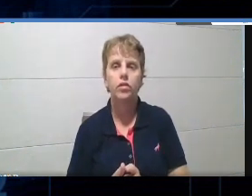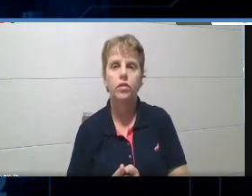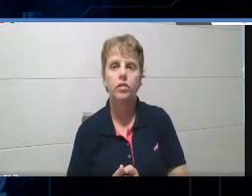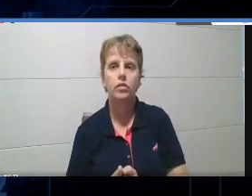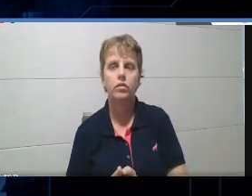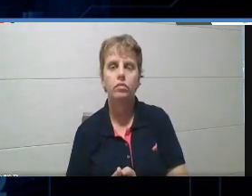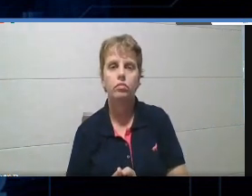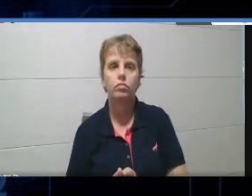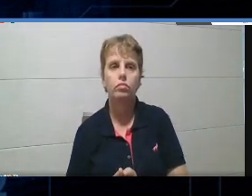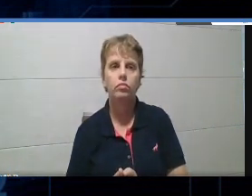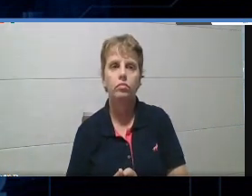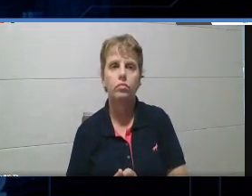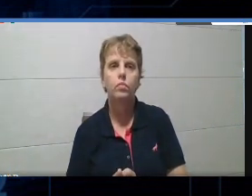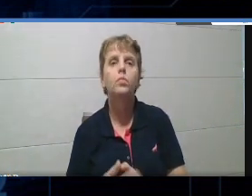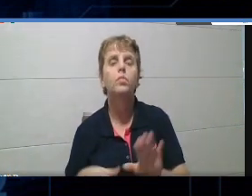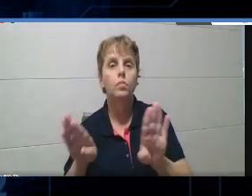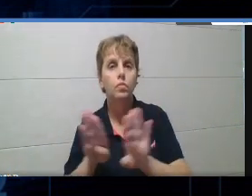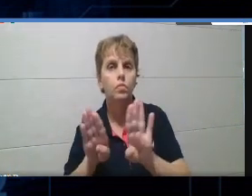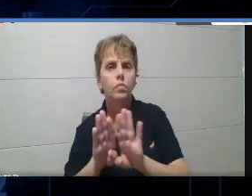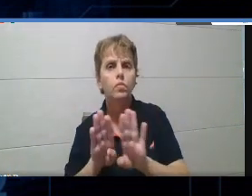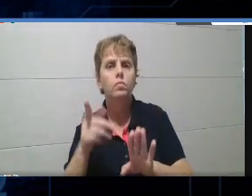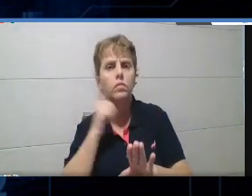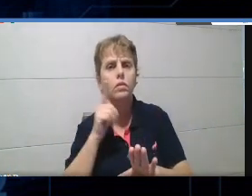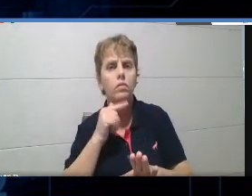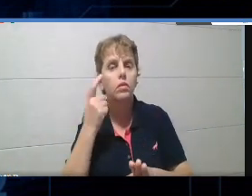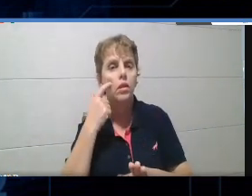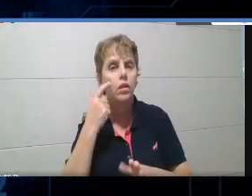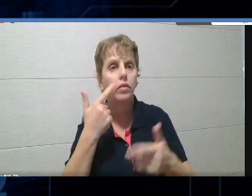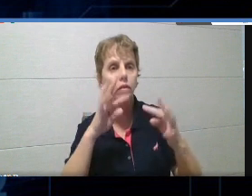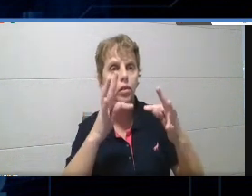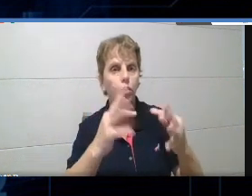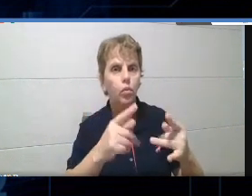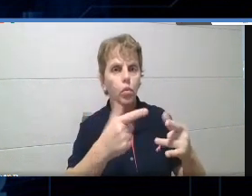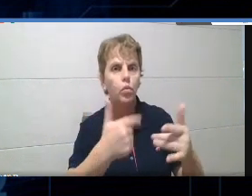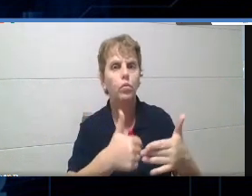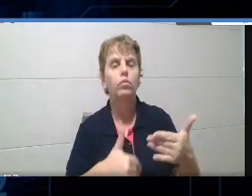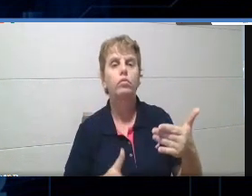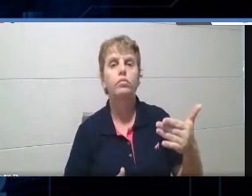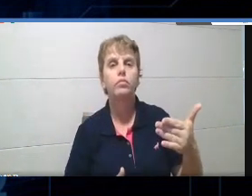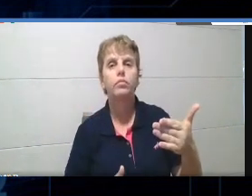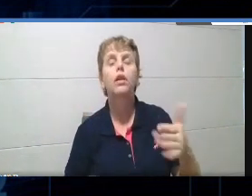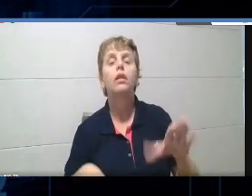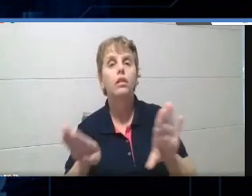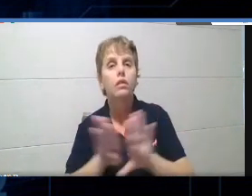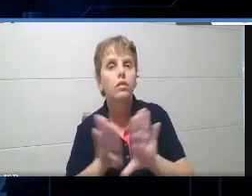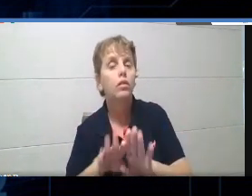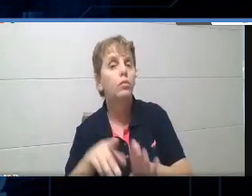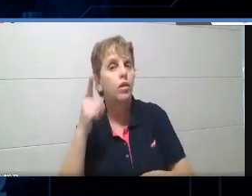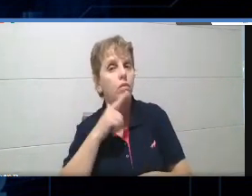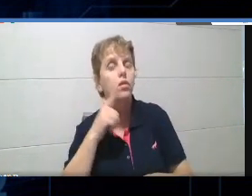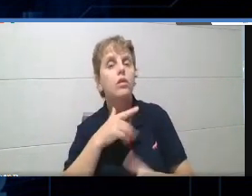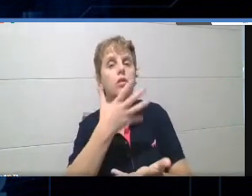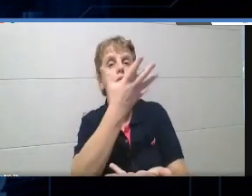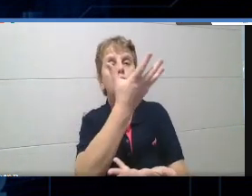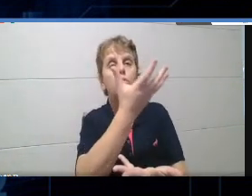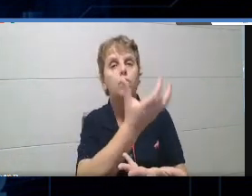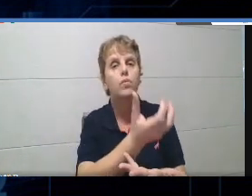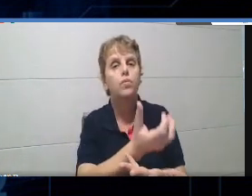correção, tá? Automatizada de tudo isso. E indo mais além, eu também posso fazer um download aqui.